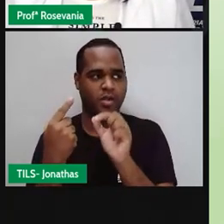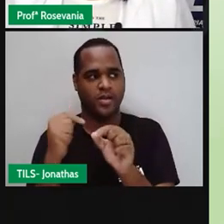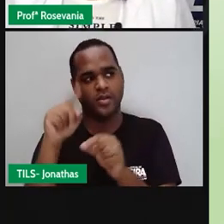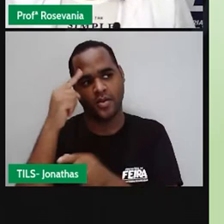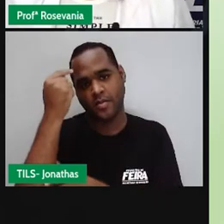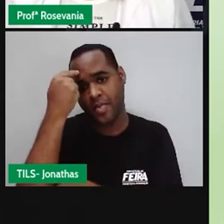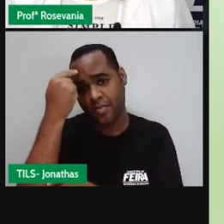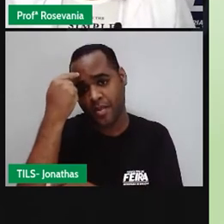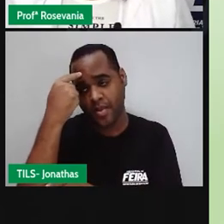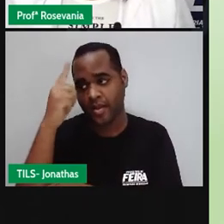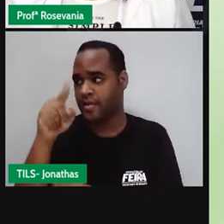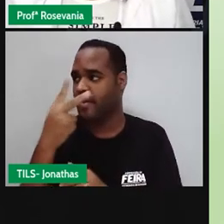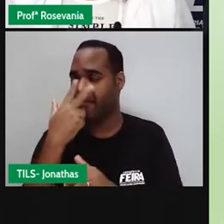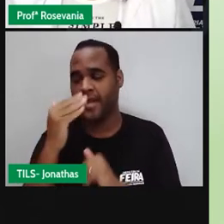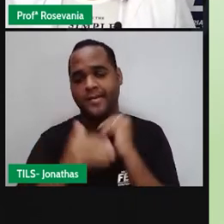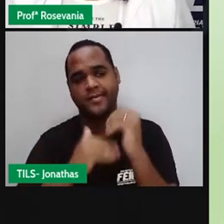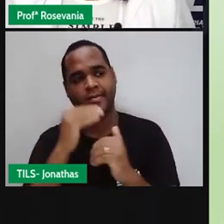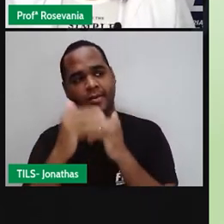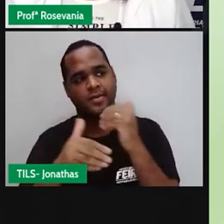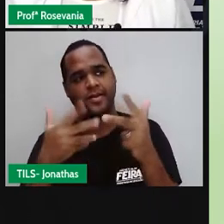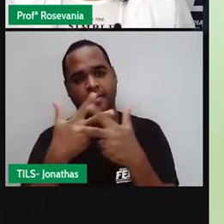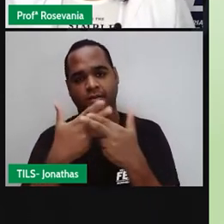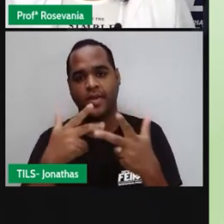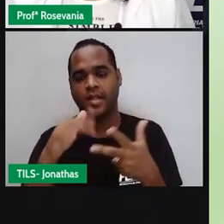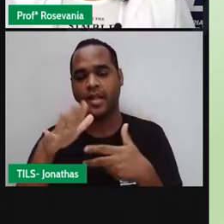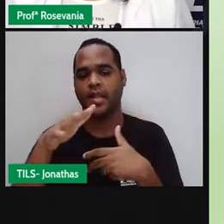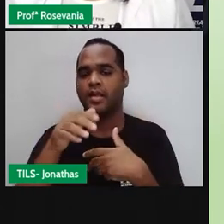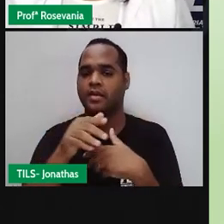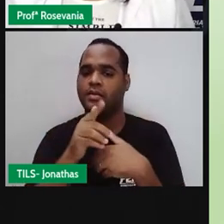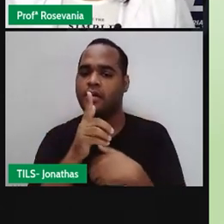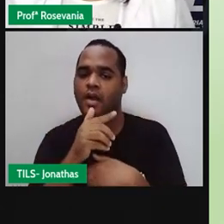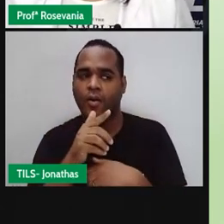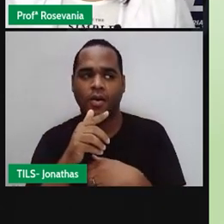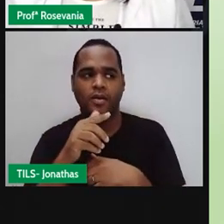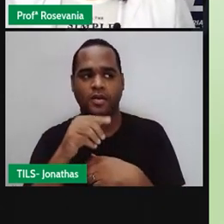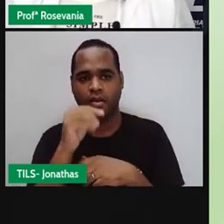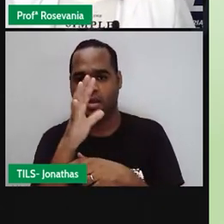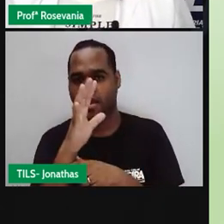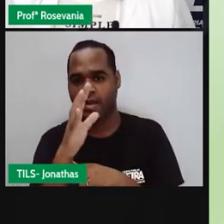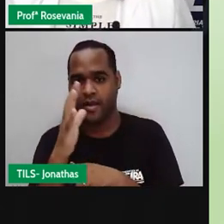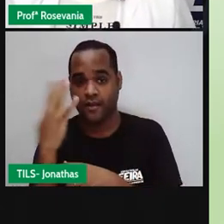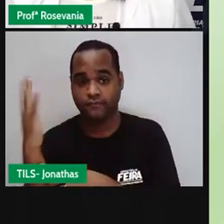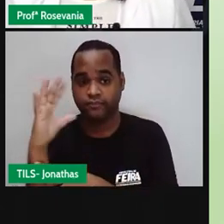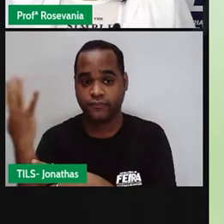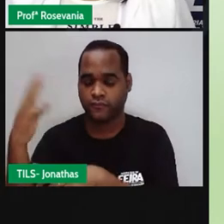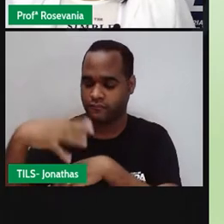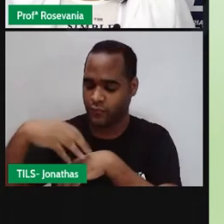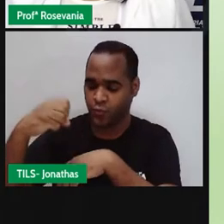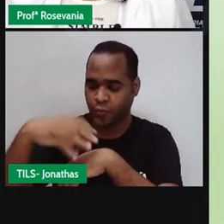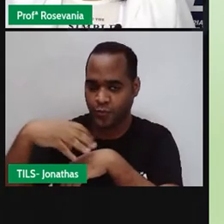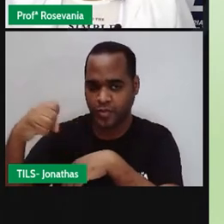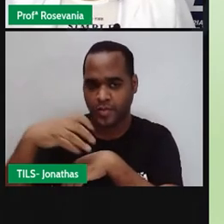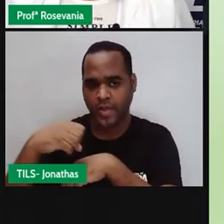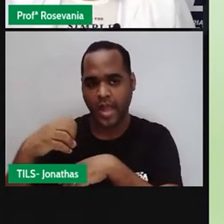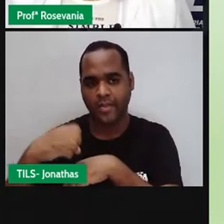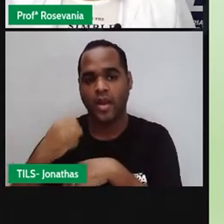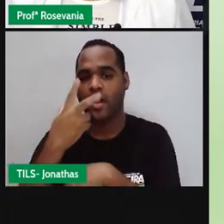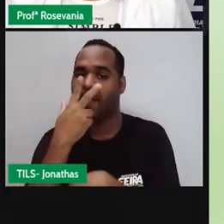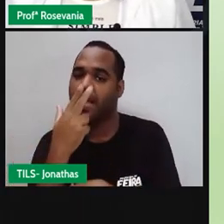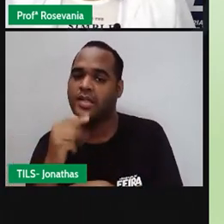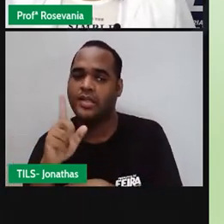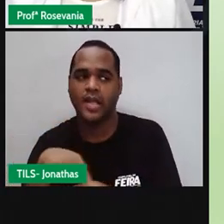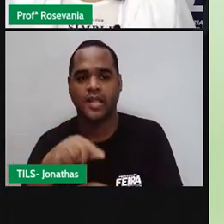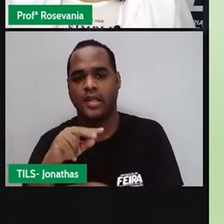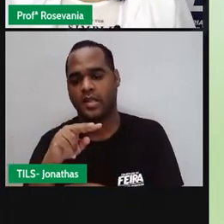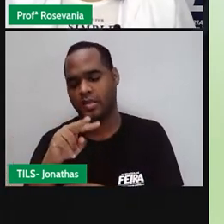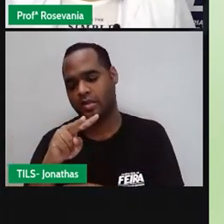logo, né, no processo da fotossíntese, que ele está aqui recuperando parte desse carbono. Se eu retiro essa cobertura vegetal,